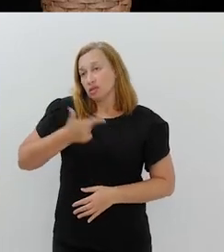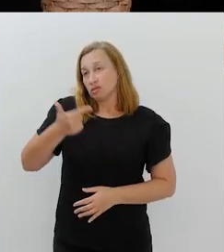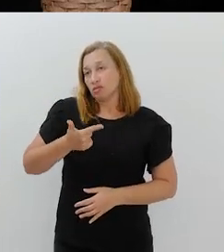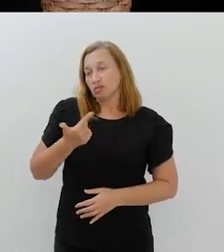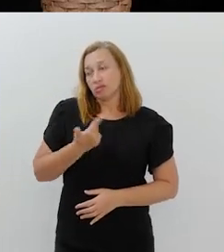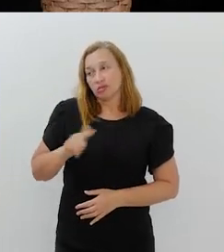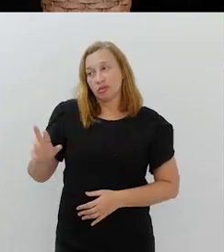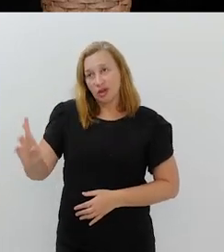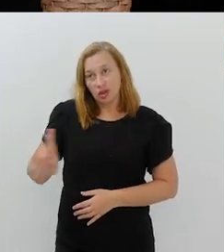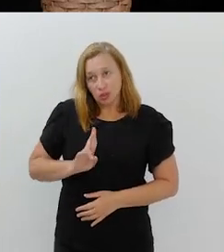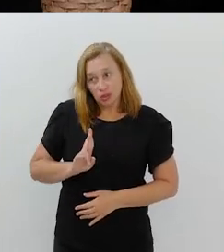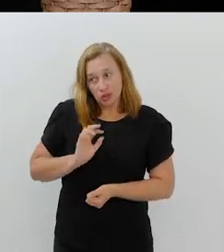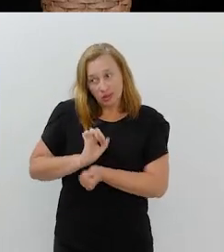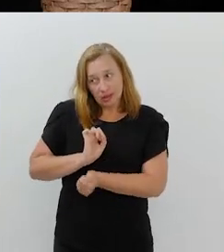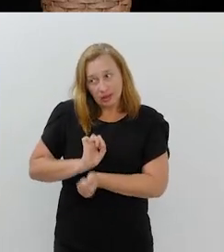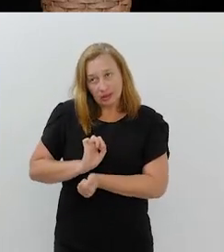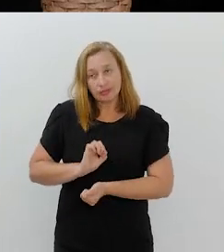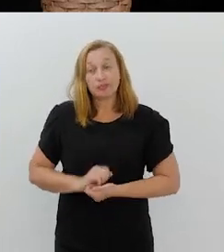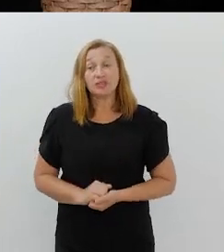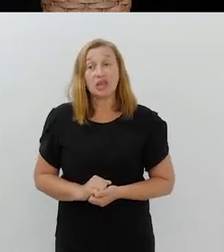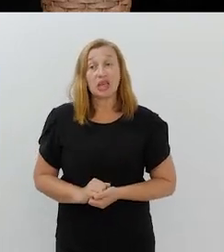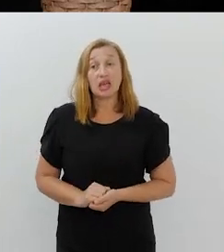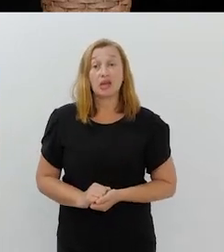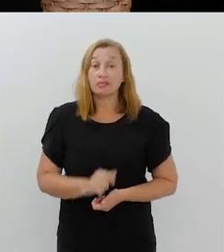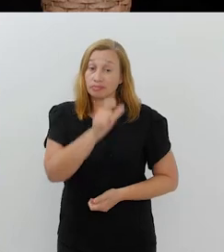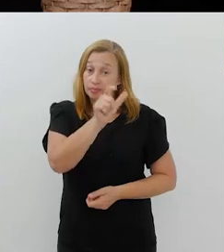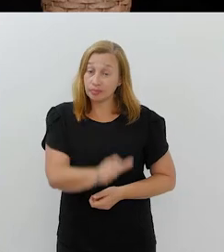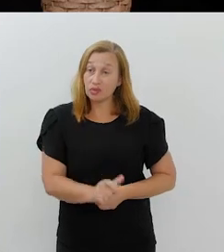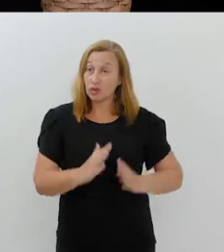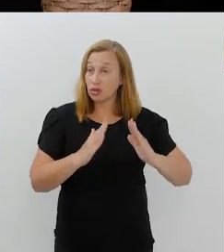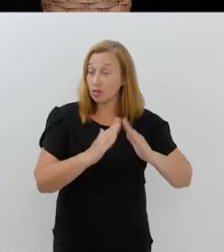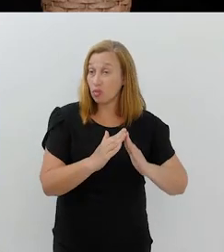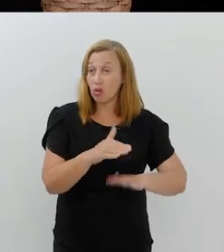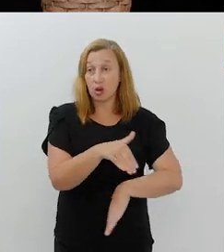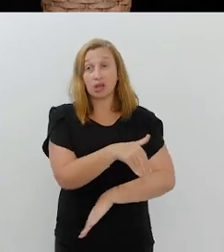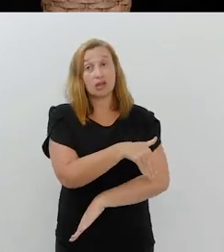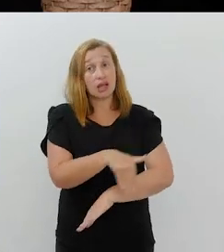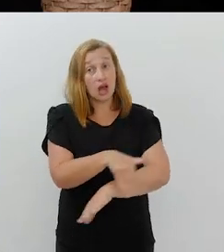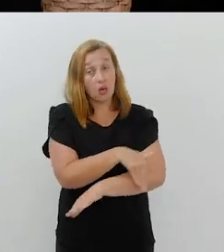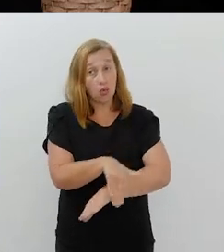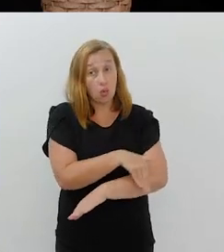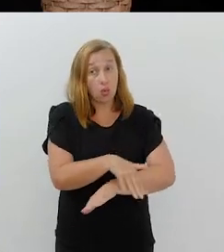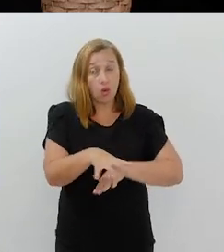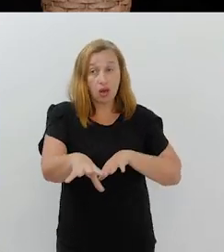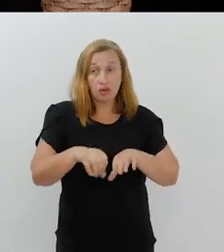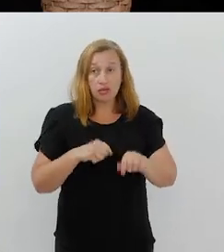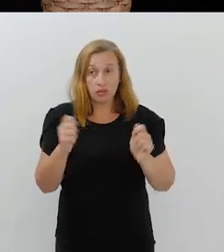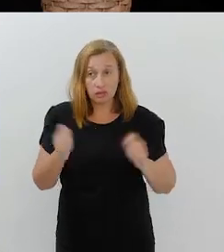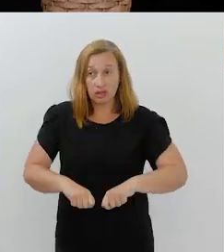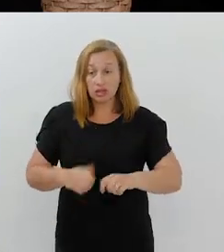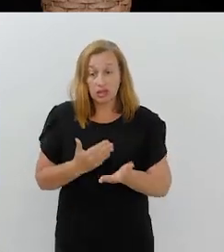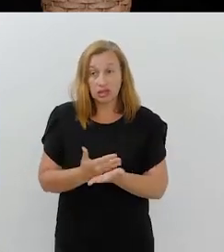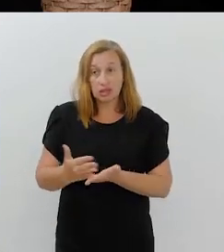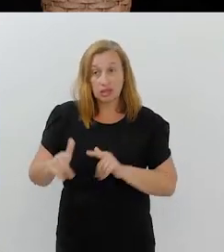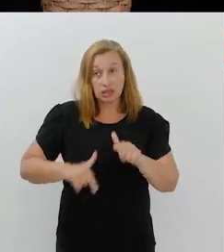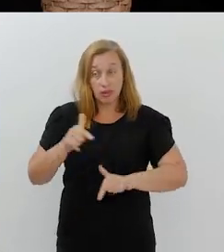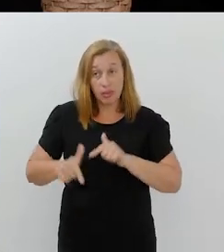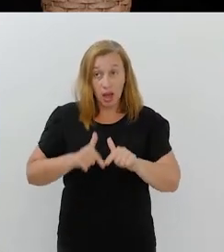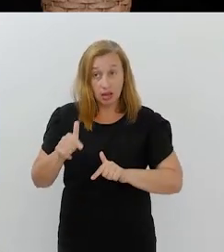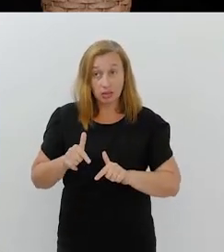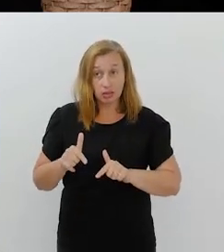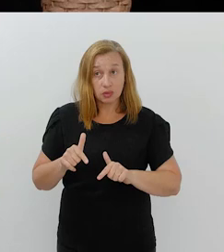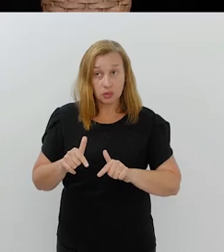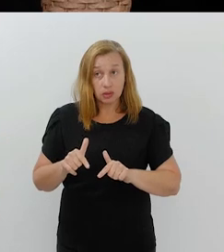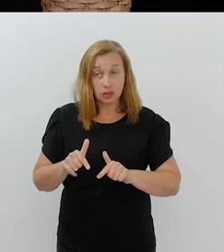uma segunda sugestão que nós não temos resposta ainda. Que esse morador de rua que fosse capacitado e